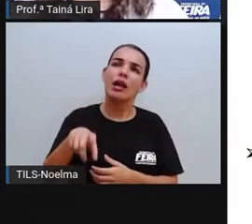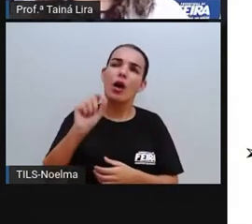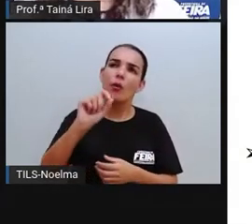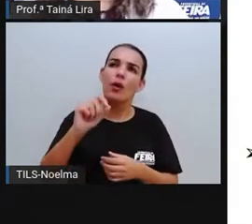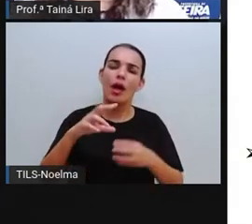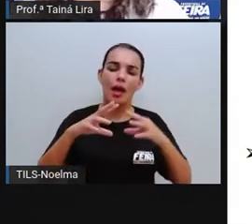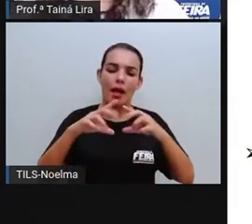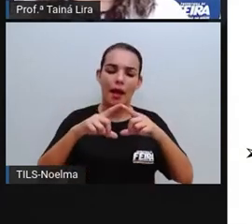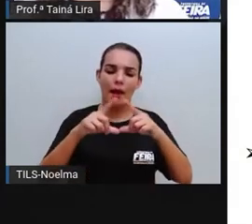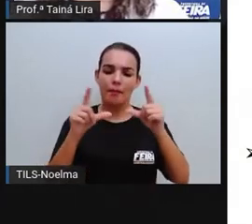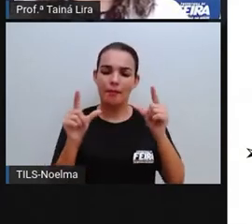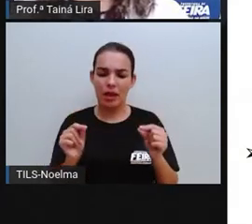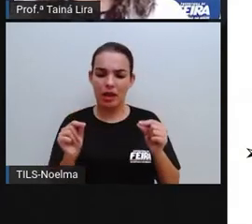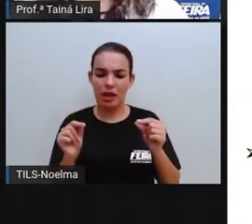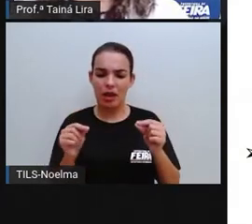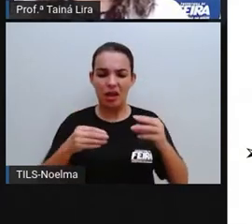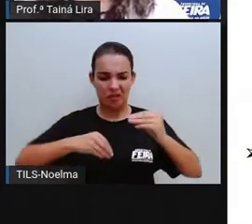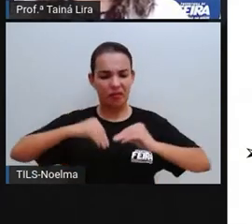flexível?